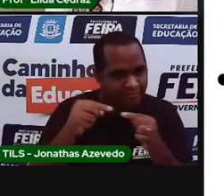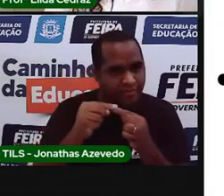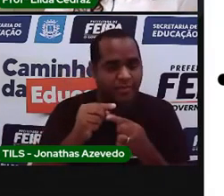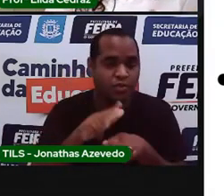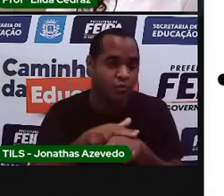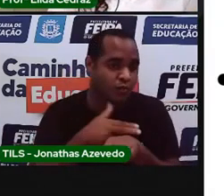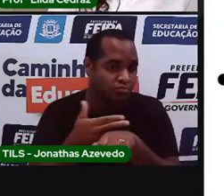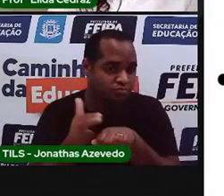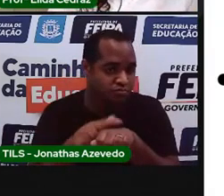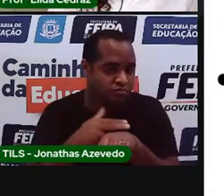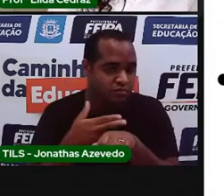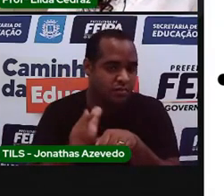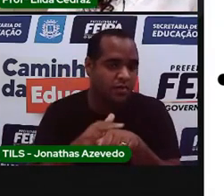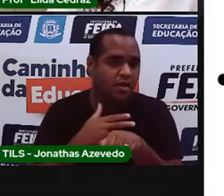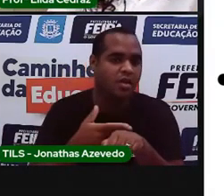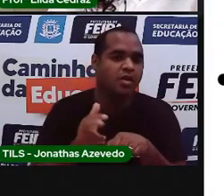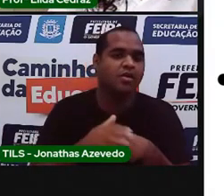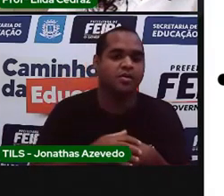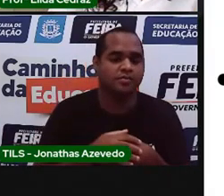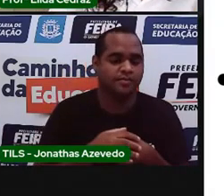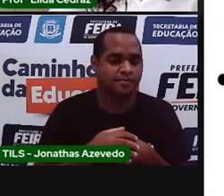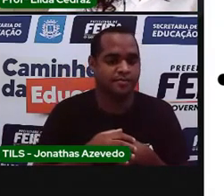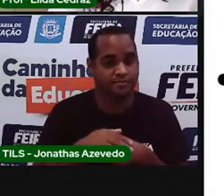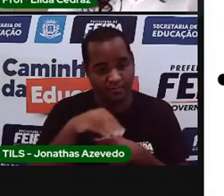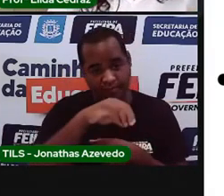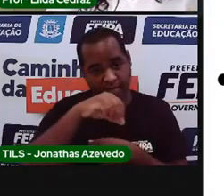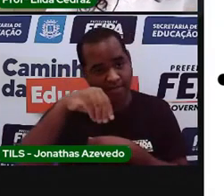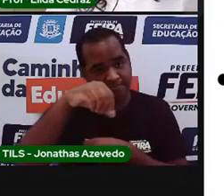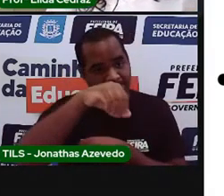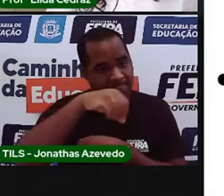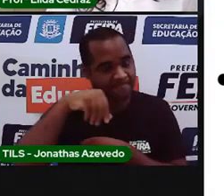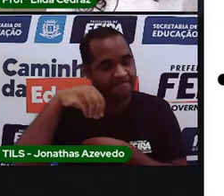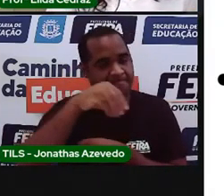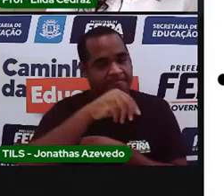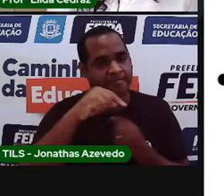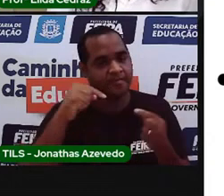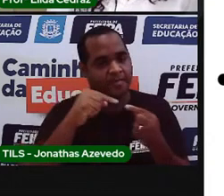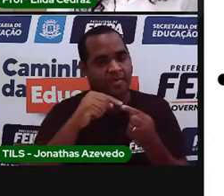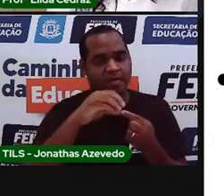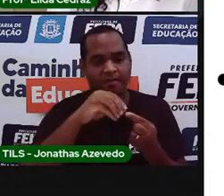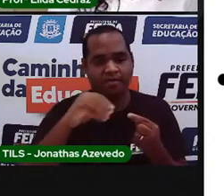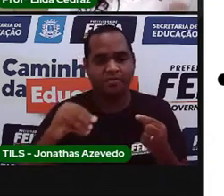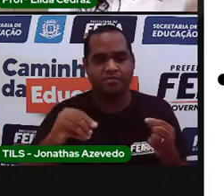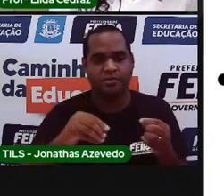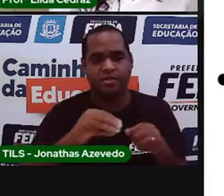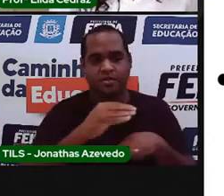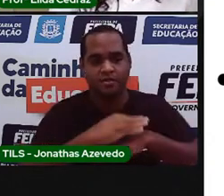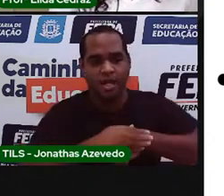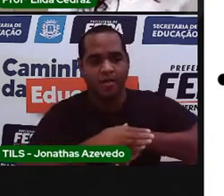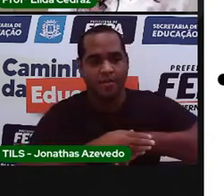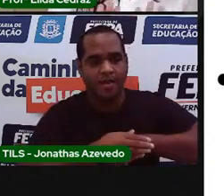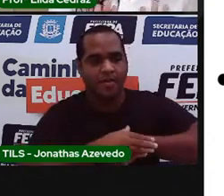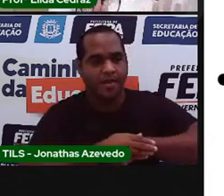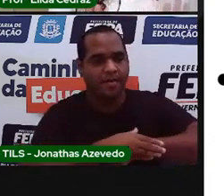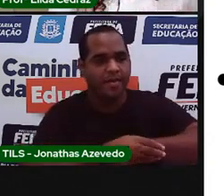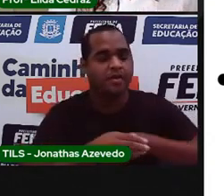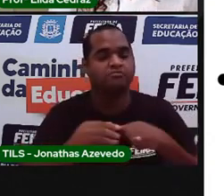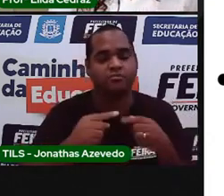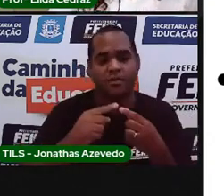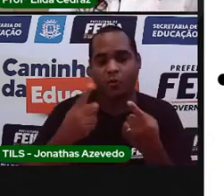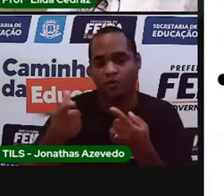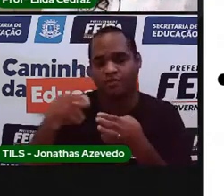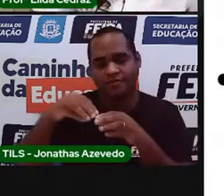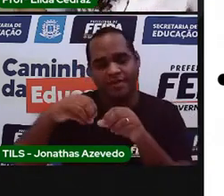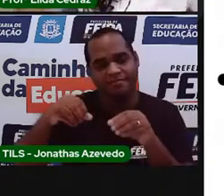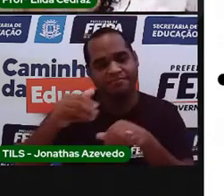chocolate, as farinhas, a farinha de mandioca, a farinha de trigo. Todos